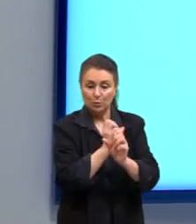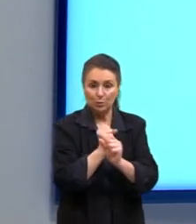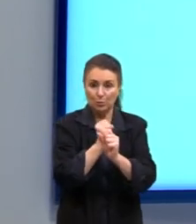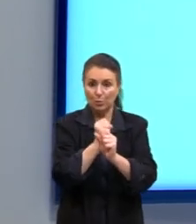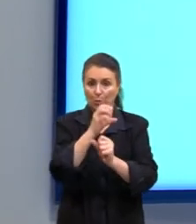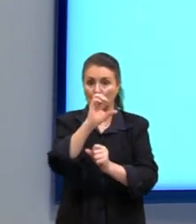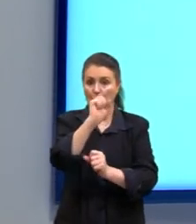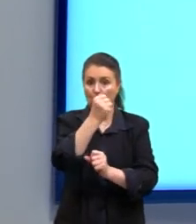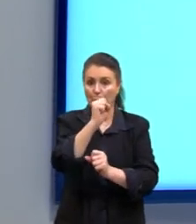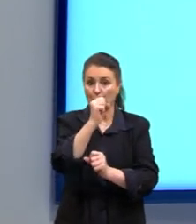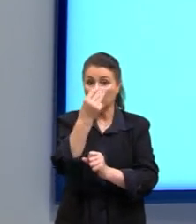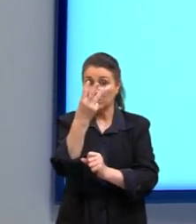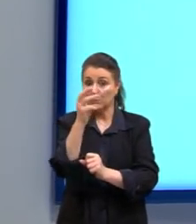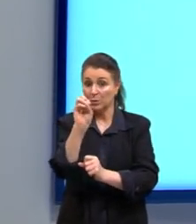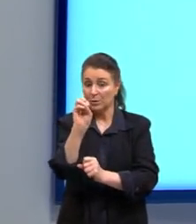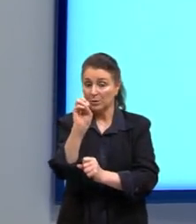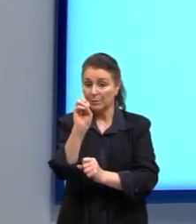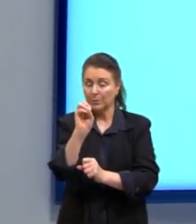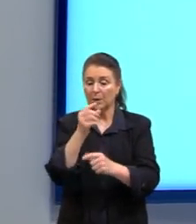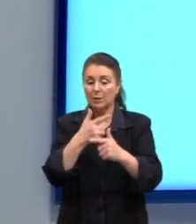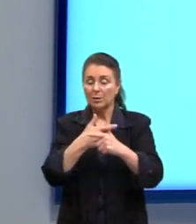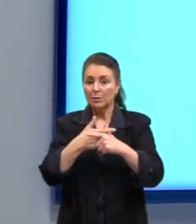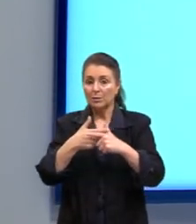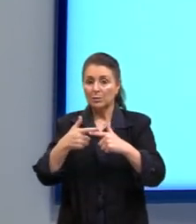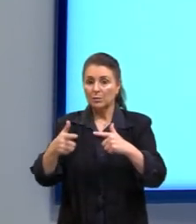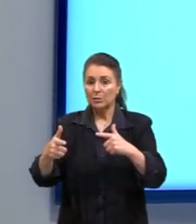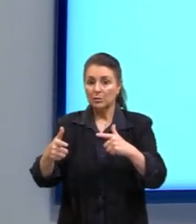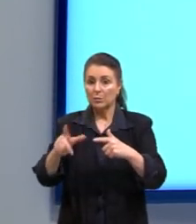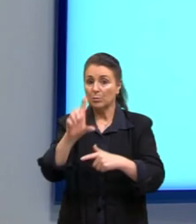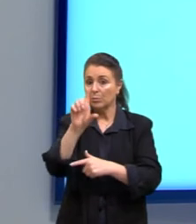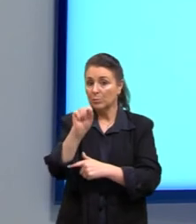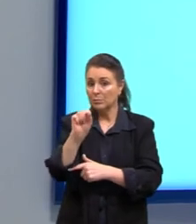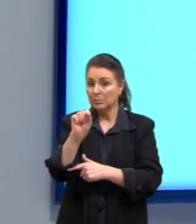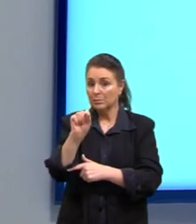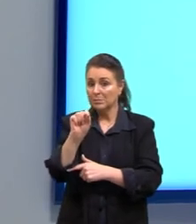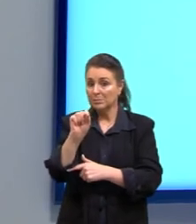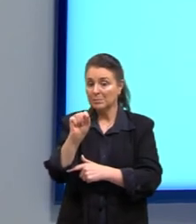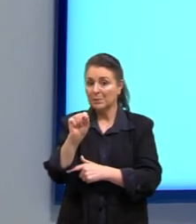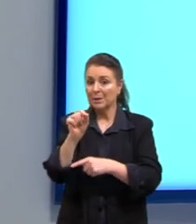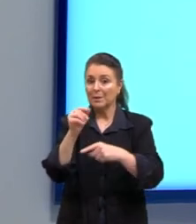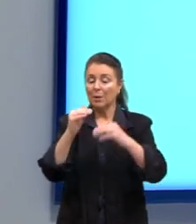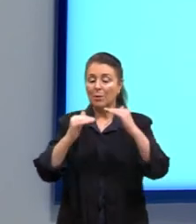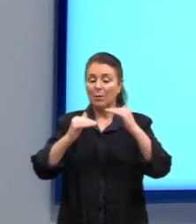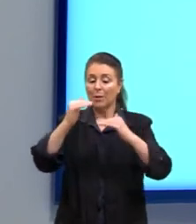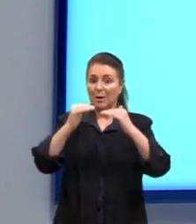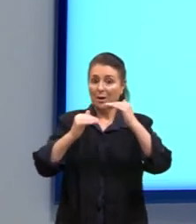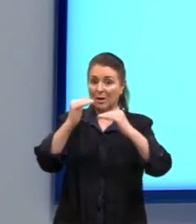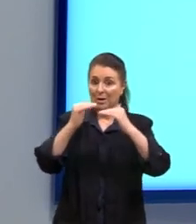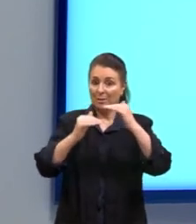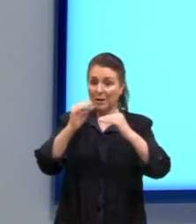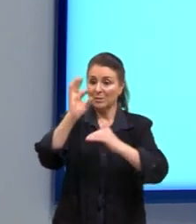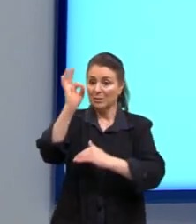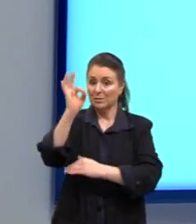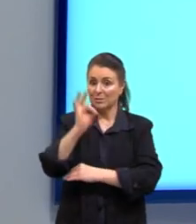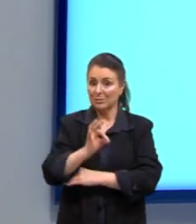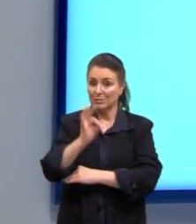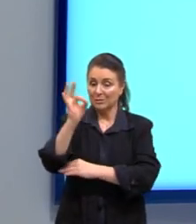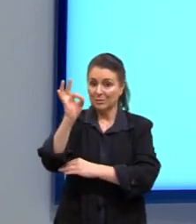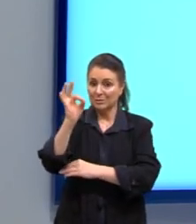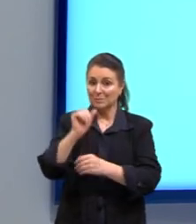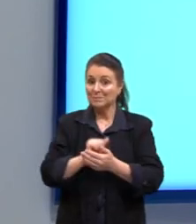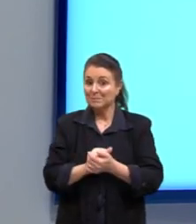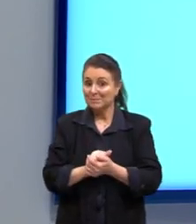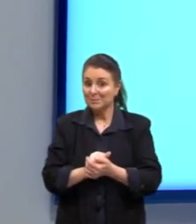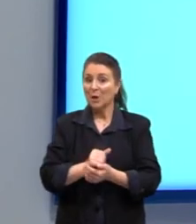830 e dividimos por 10. Então, a média de todas as porcentagens foi